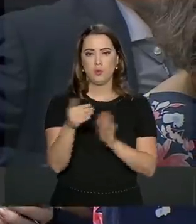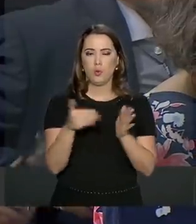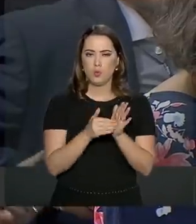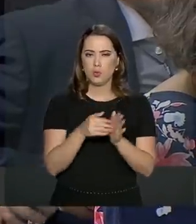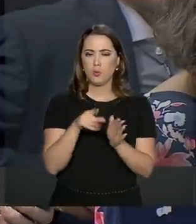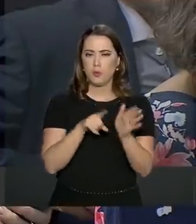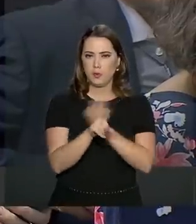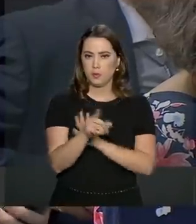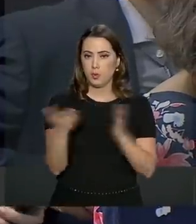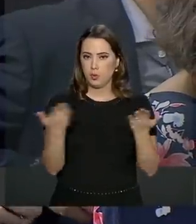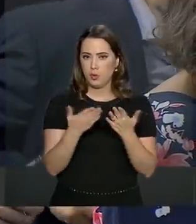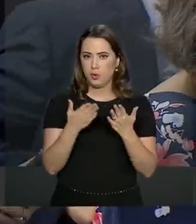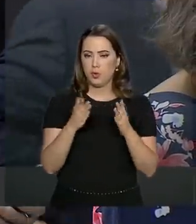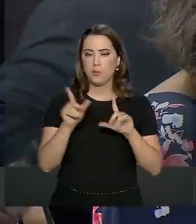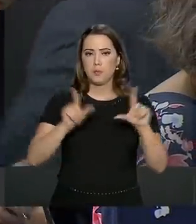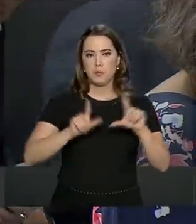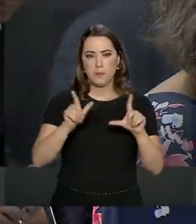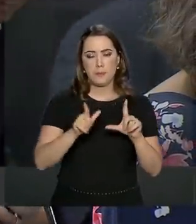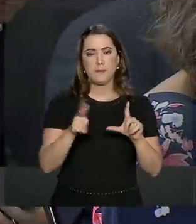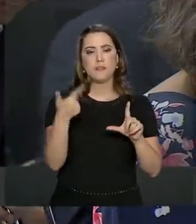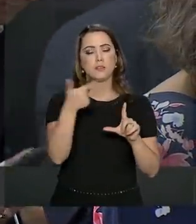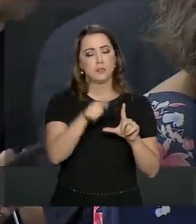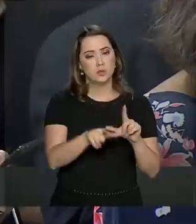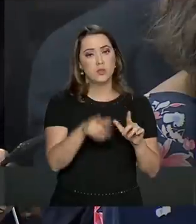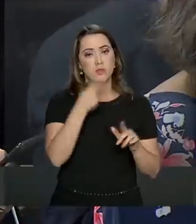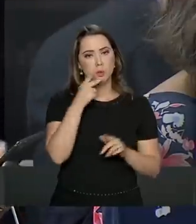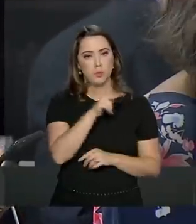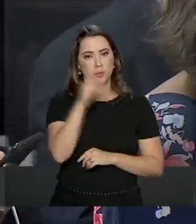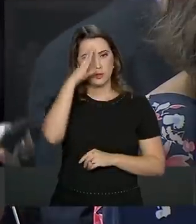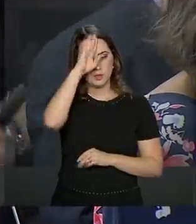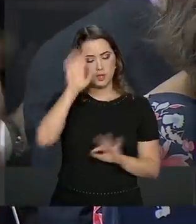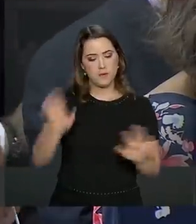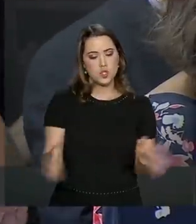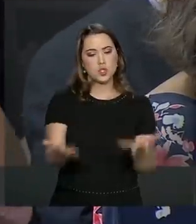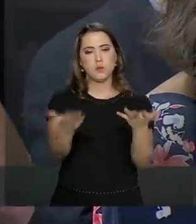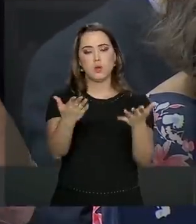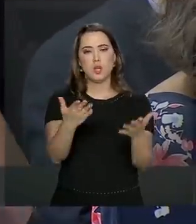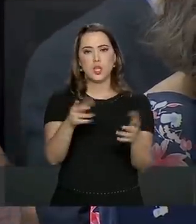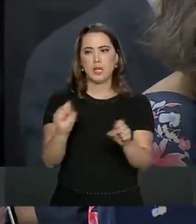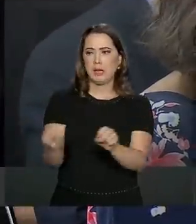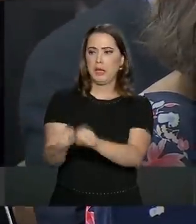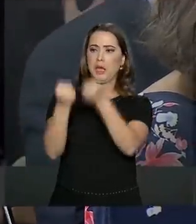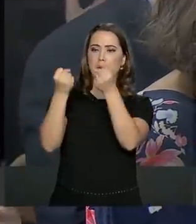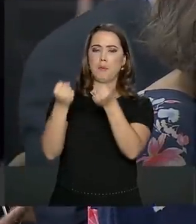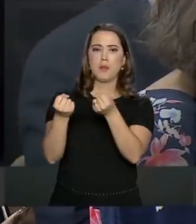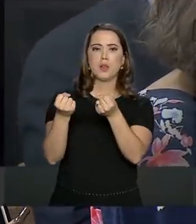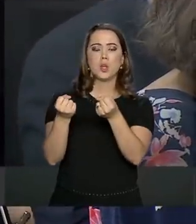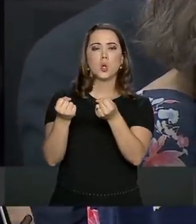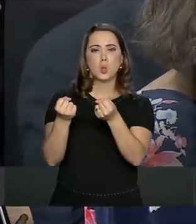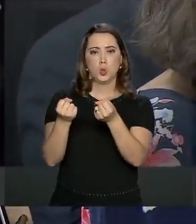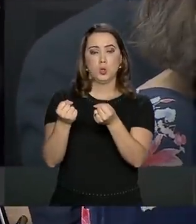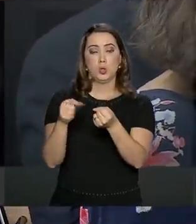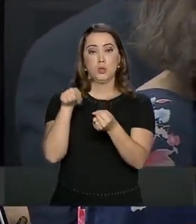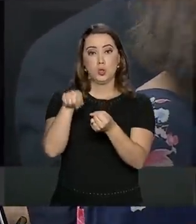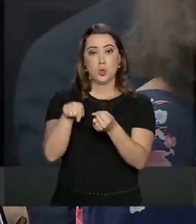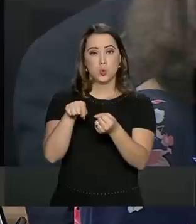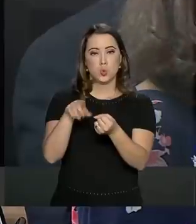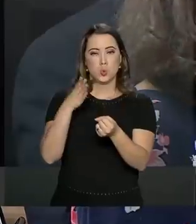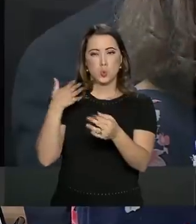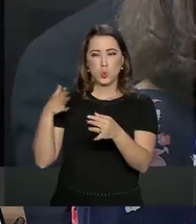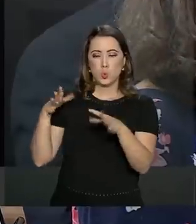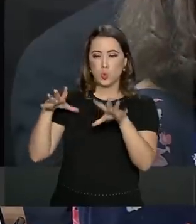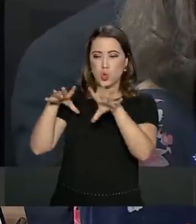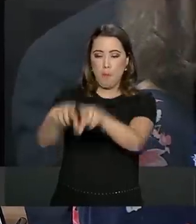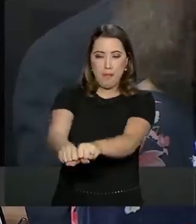imprensa que o presidente Bolsonaro estava estimulando a celebração do golpe militar de 64 queria saber se isso corresponde à